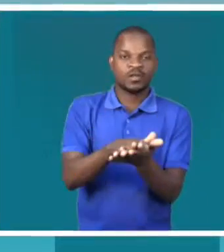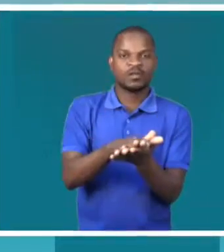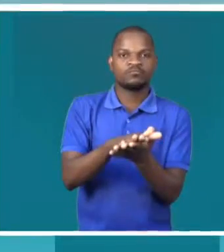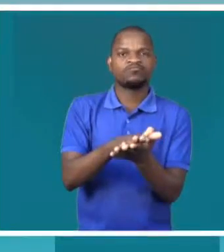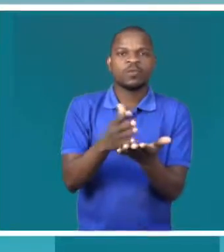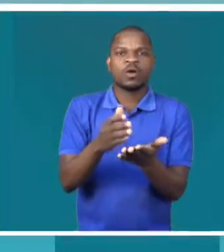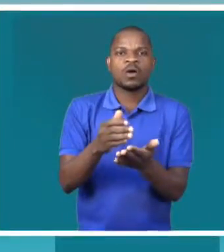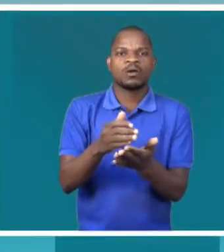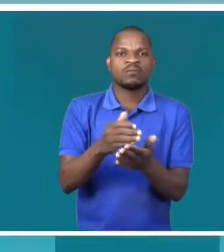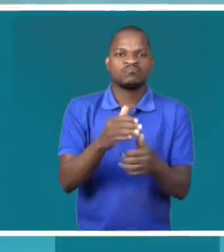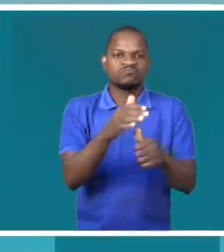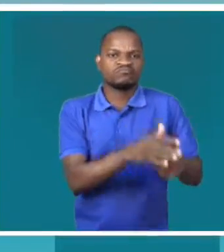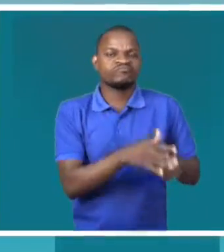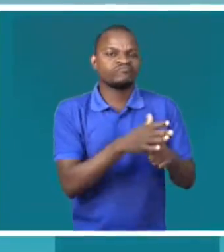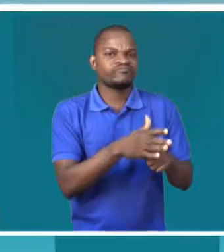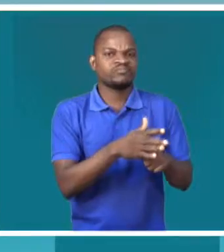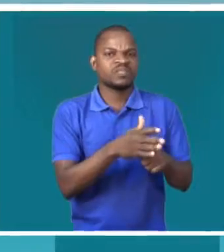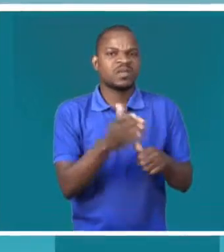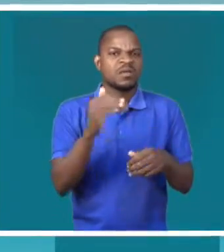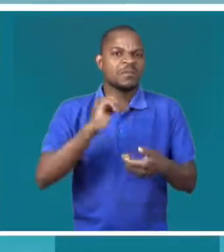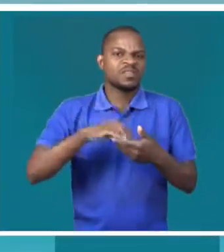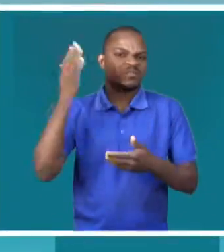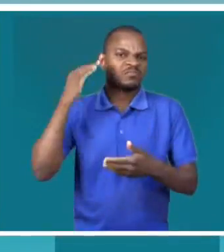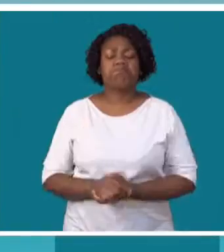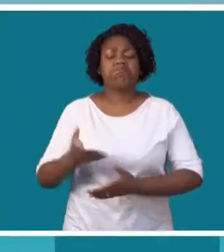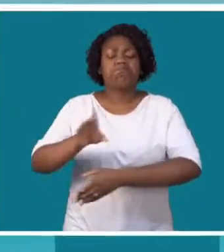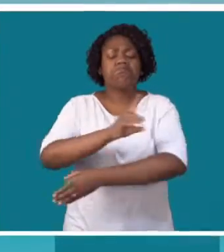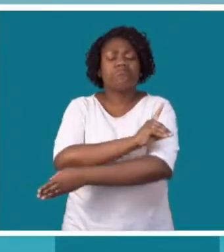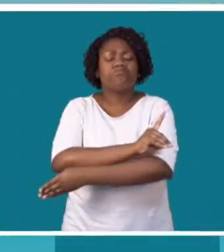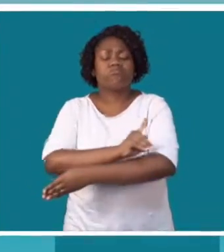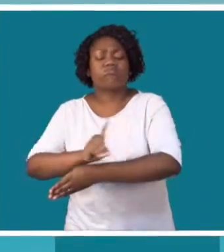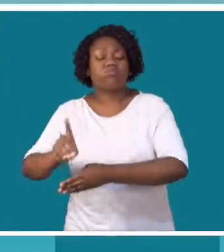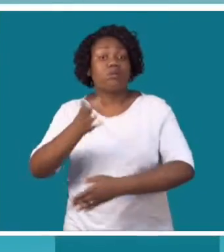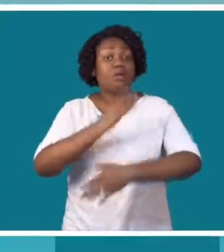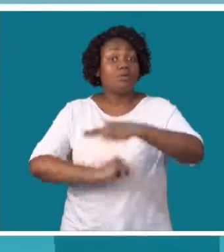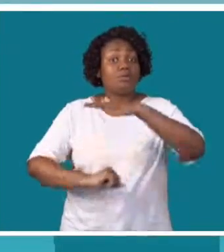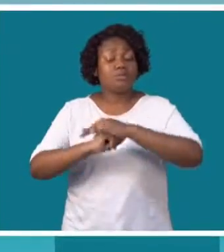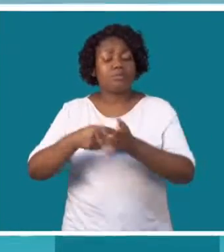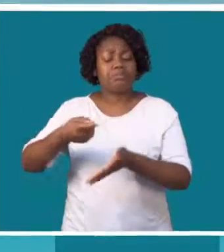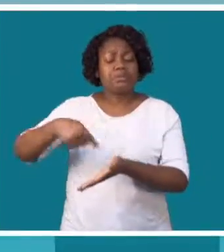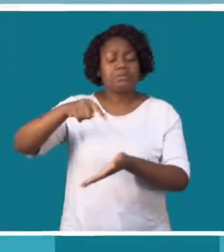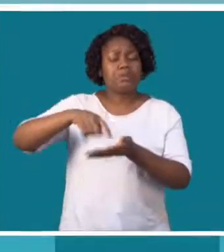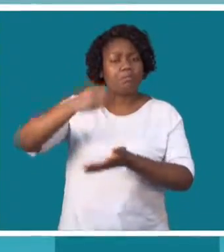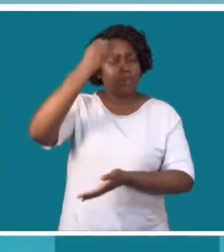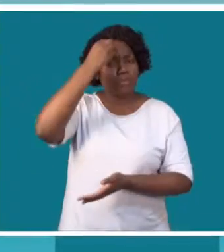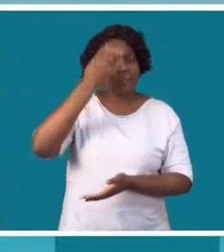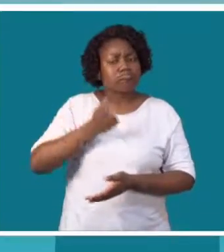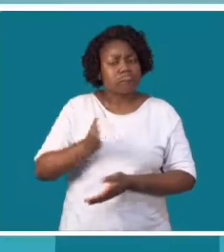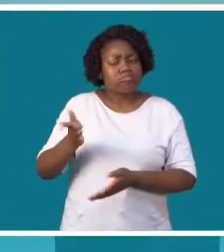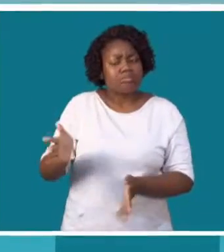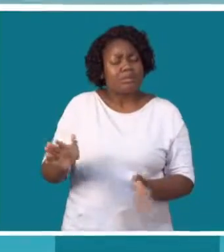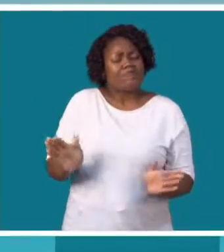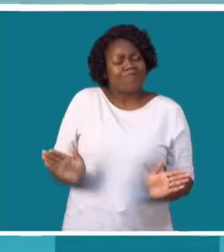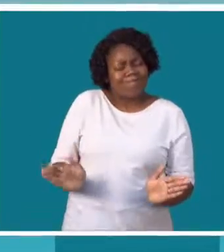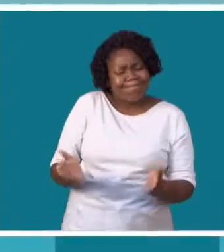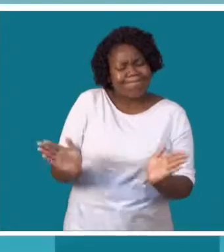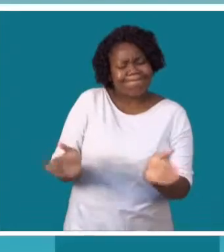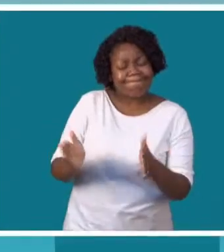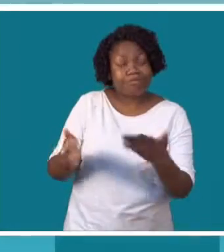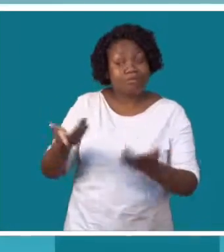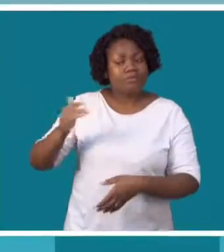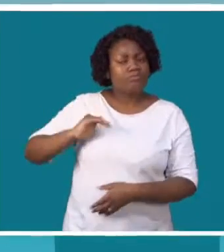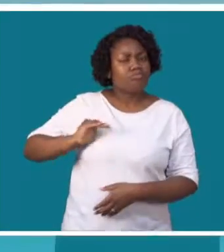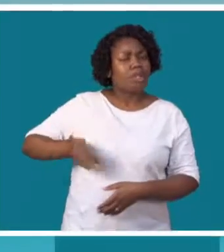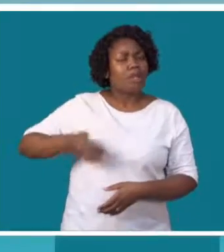vamos, nós, que não são como dantes. A Argentina Simão, diretora do Gênero Criança e Ação Social